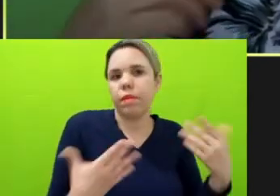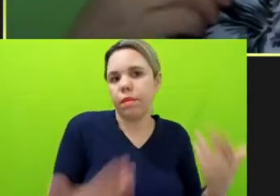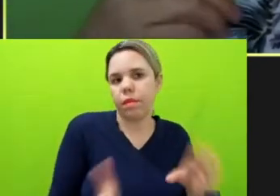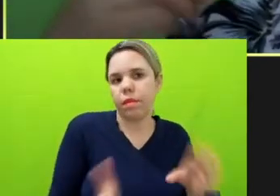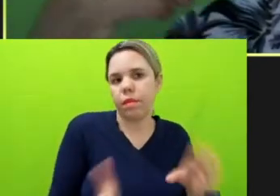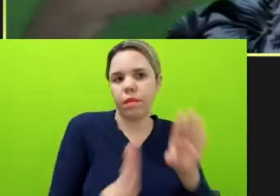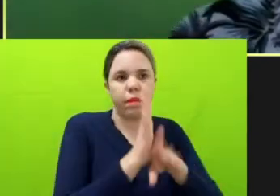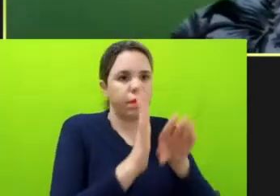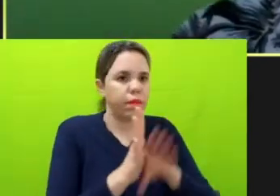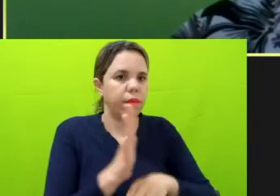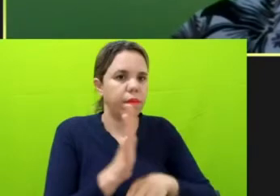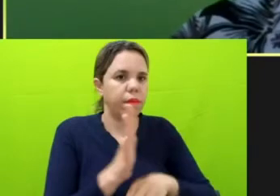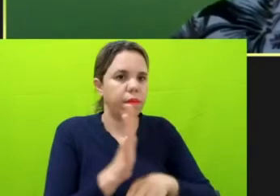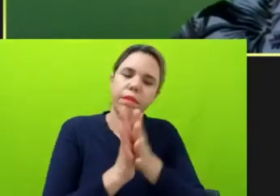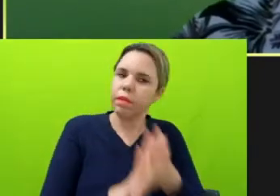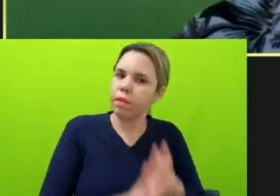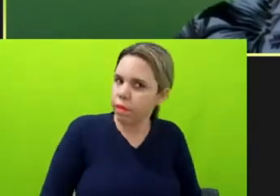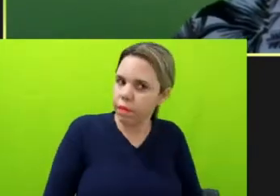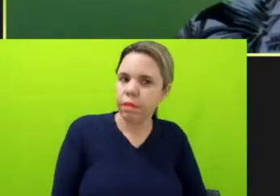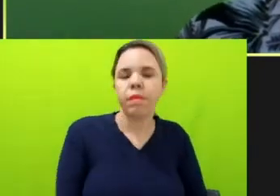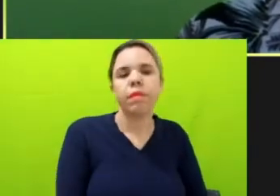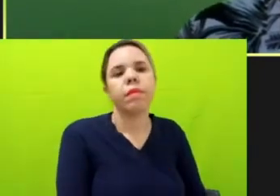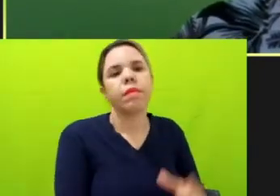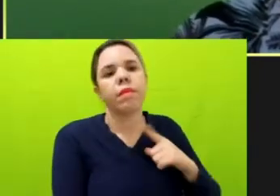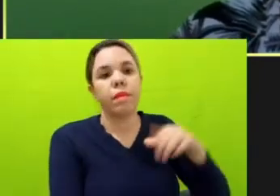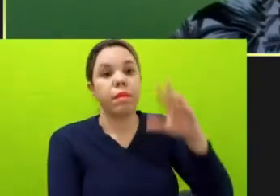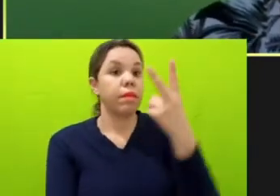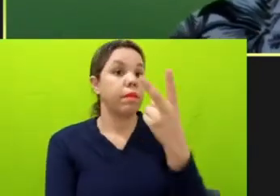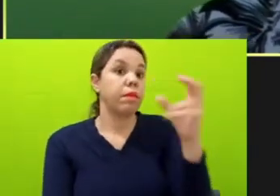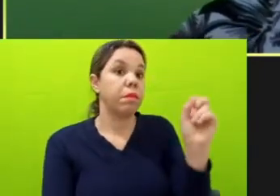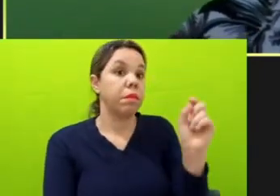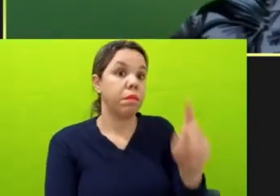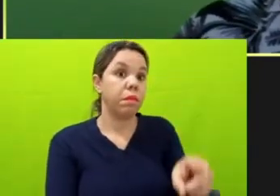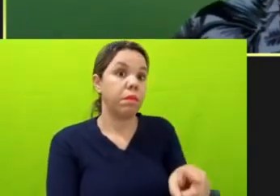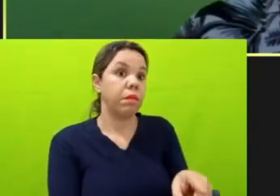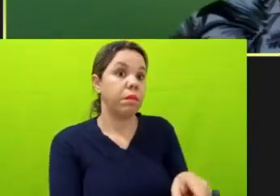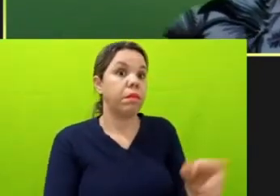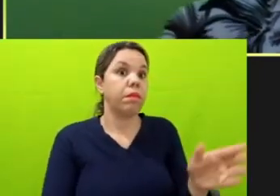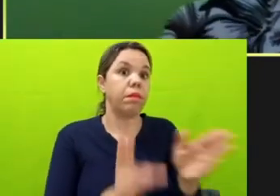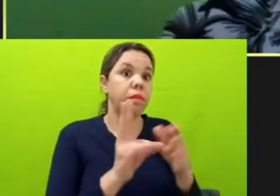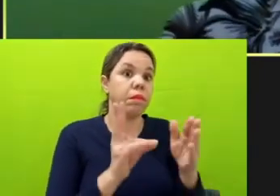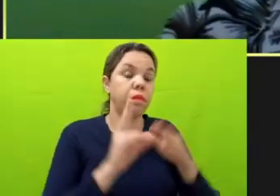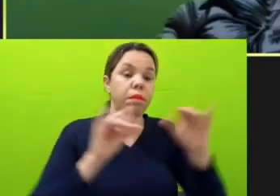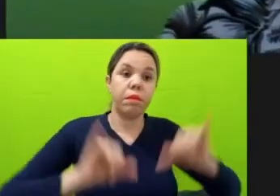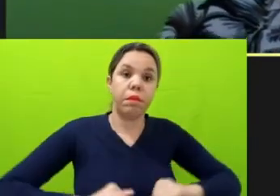Porque existem mais de 20 mil indígenas ameaçados todos os dias, 24 horas.